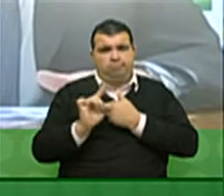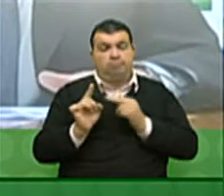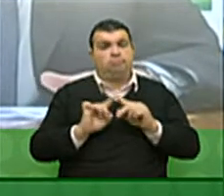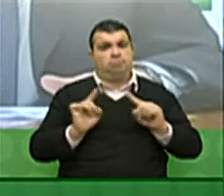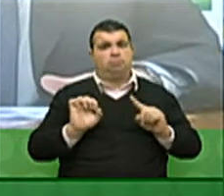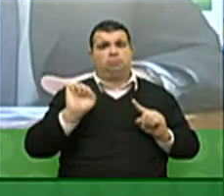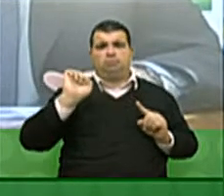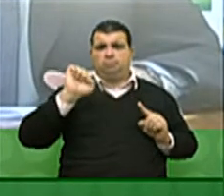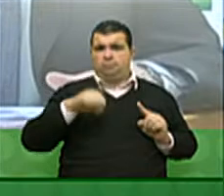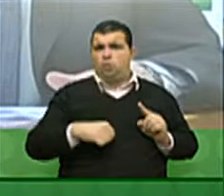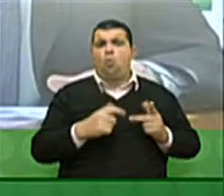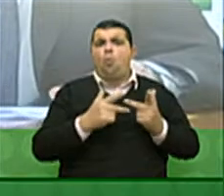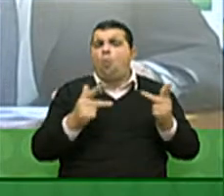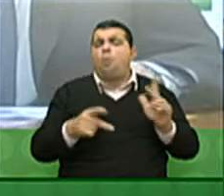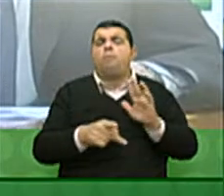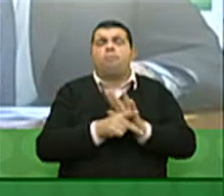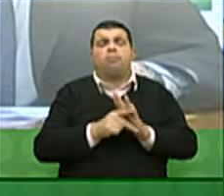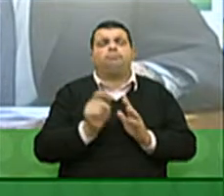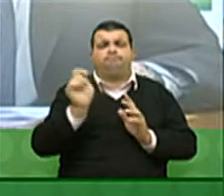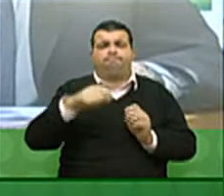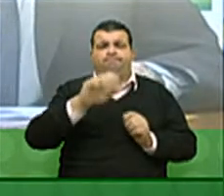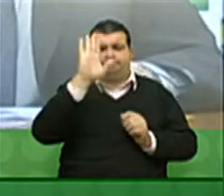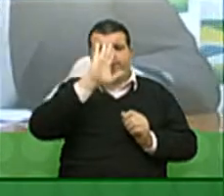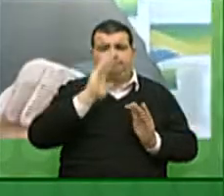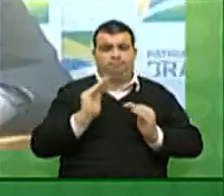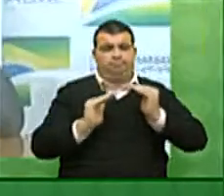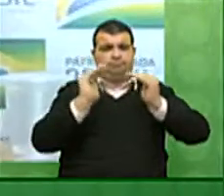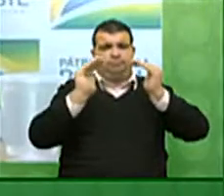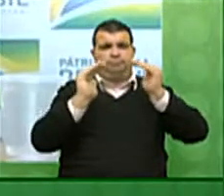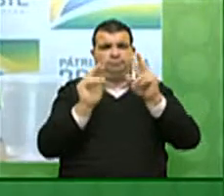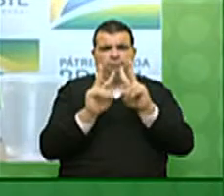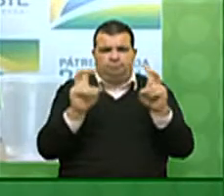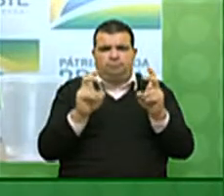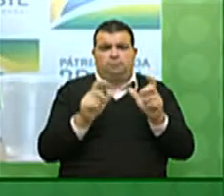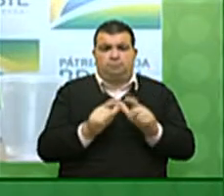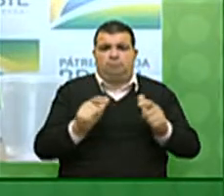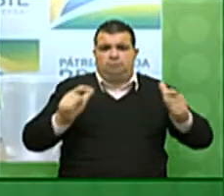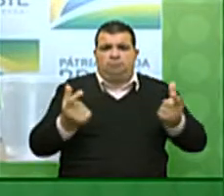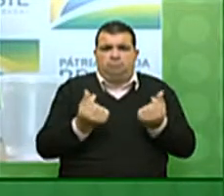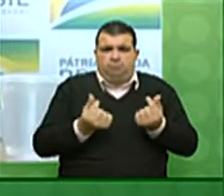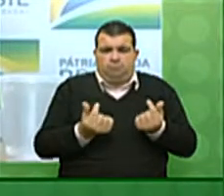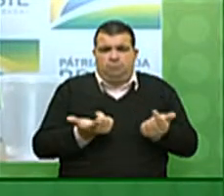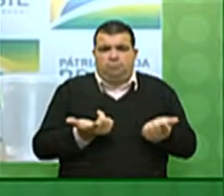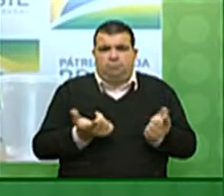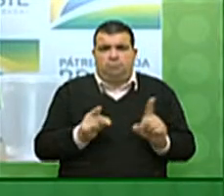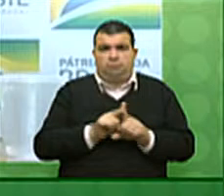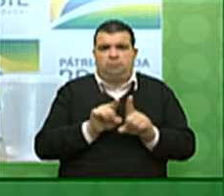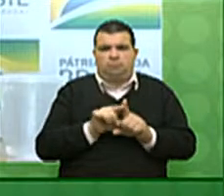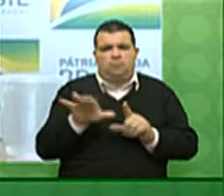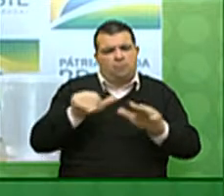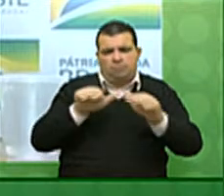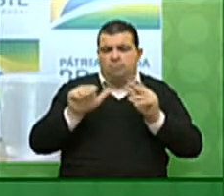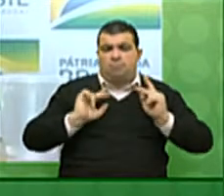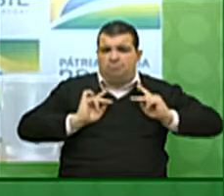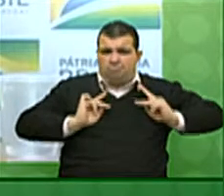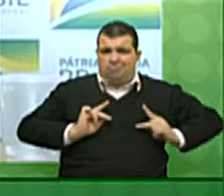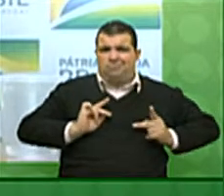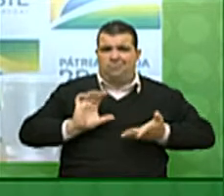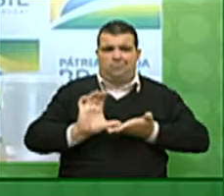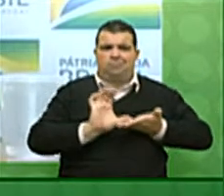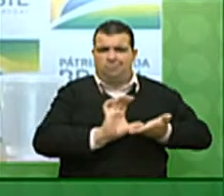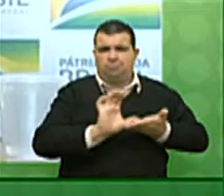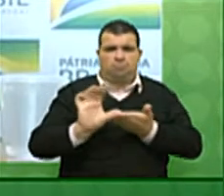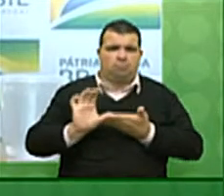incontornável para a viabilidade do Brasil em termos de crescimento econômico, atração de investimentos,